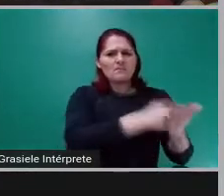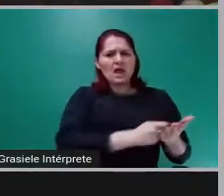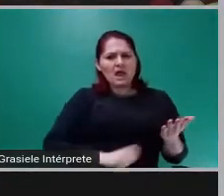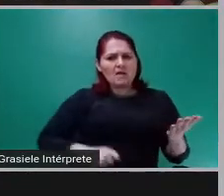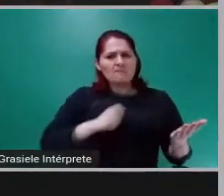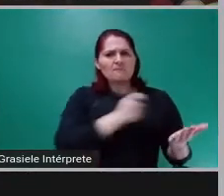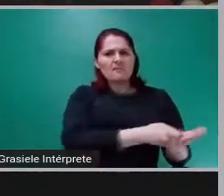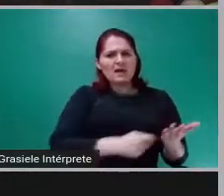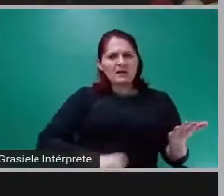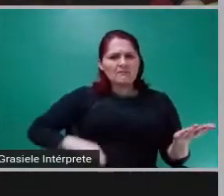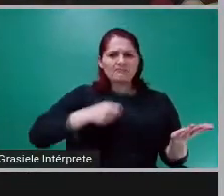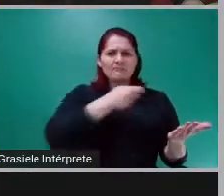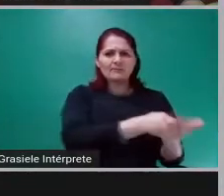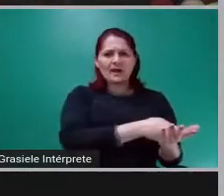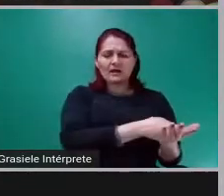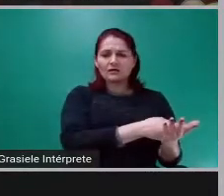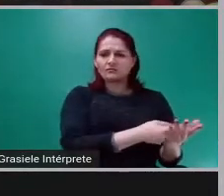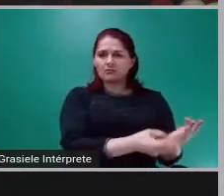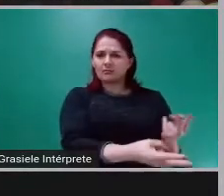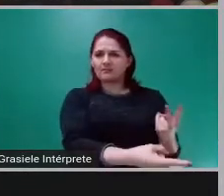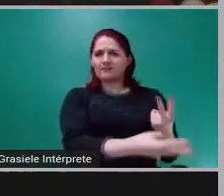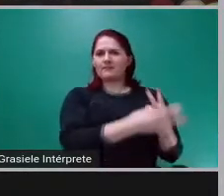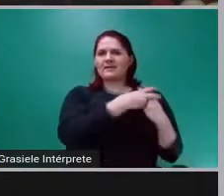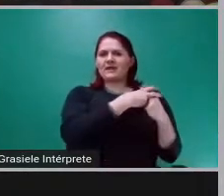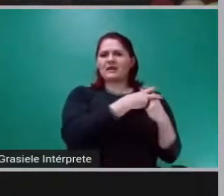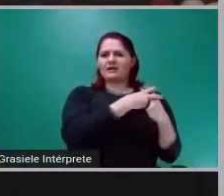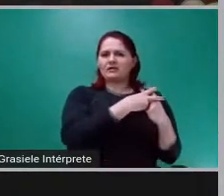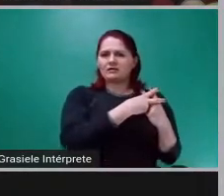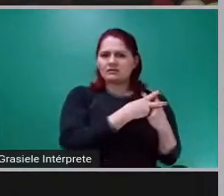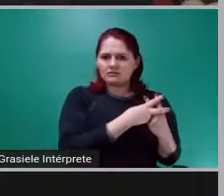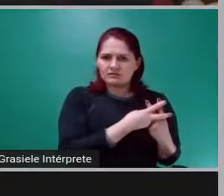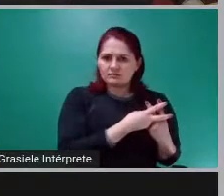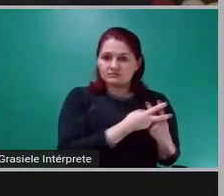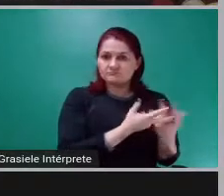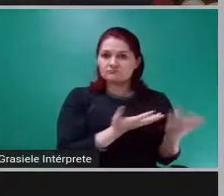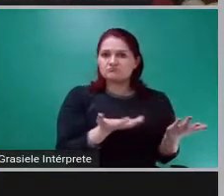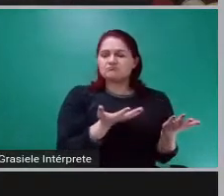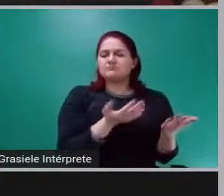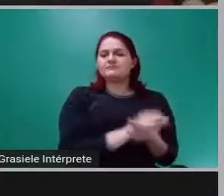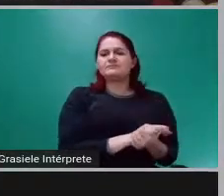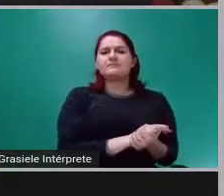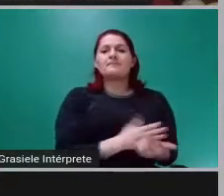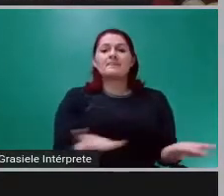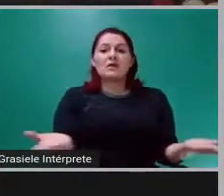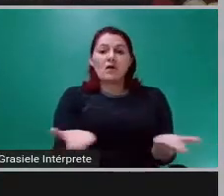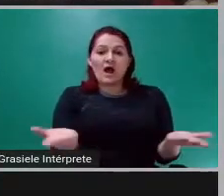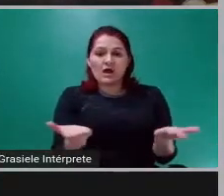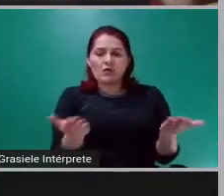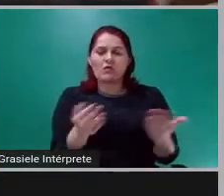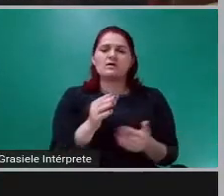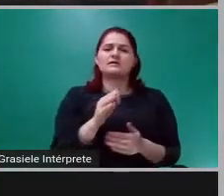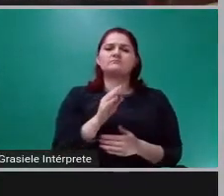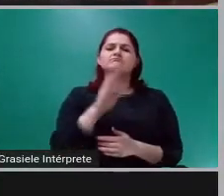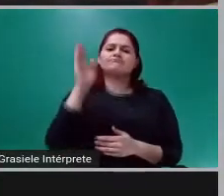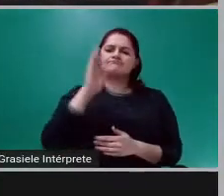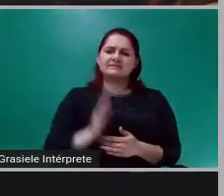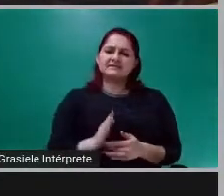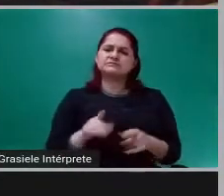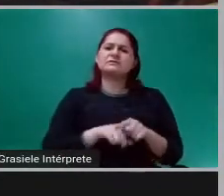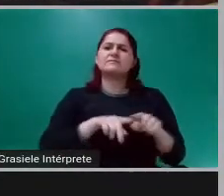gerados pelo grande capital. Bom, na periferia do sistema e no Brasil, muito em particular,